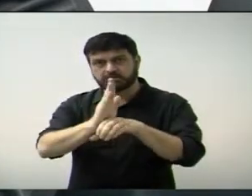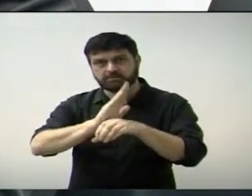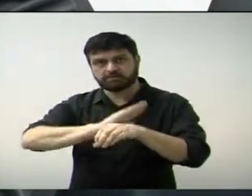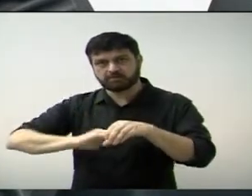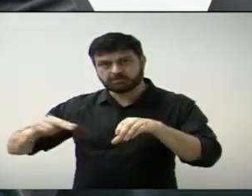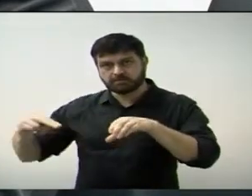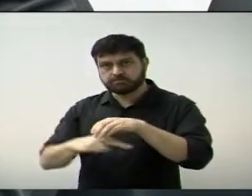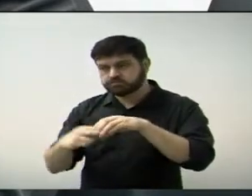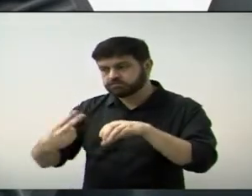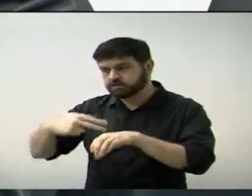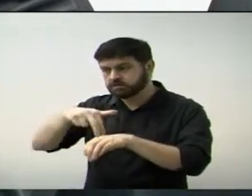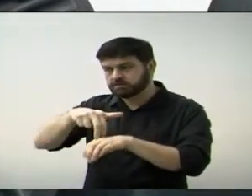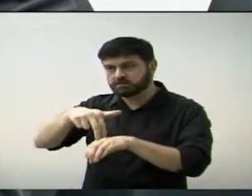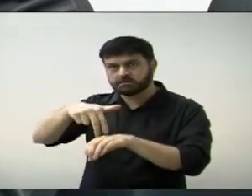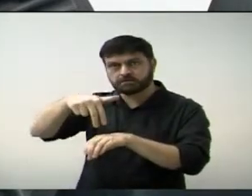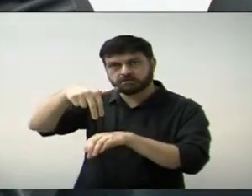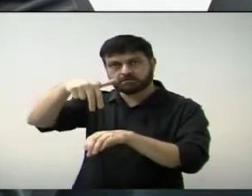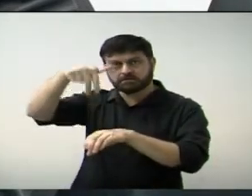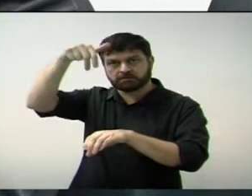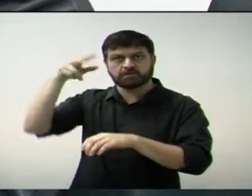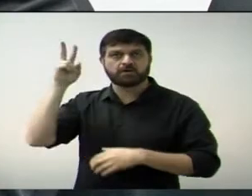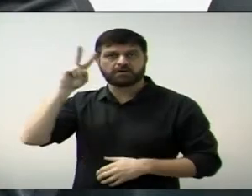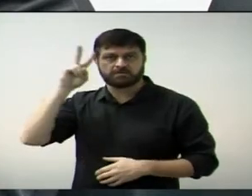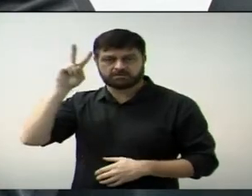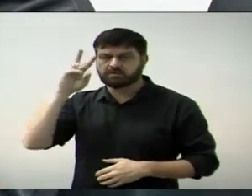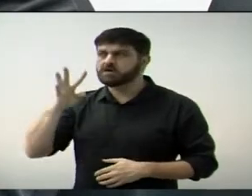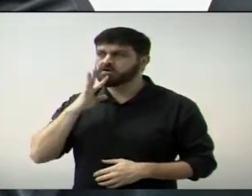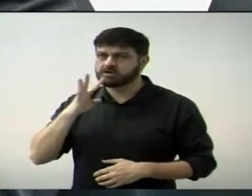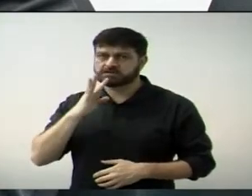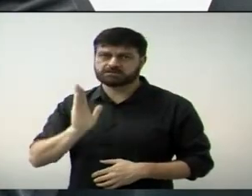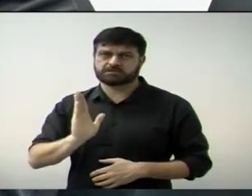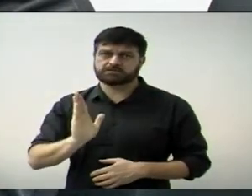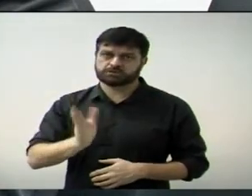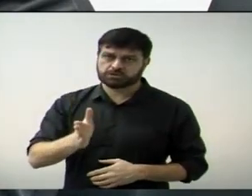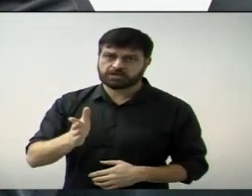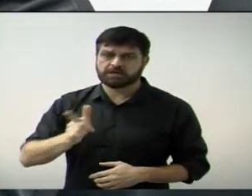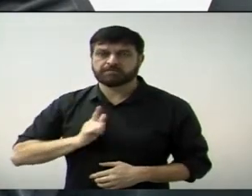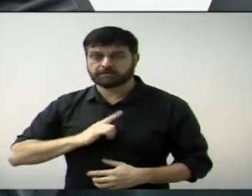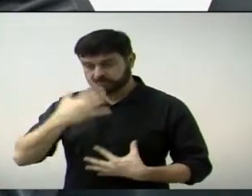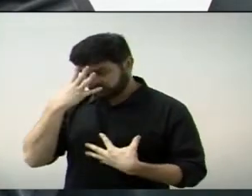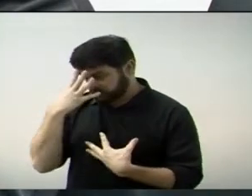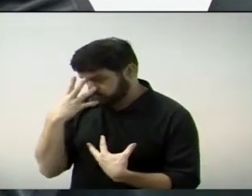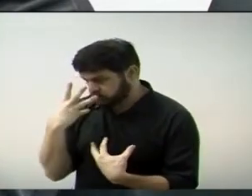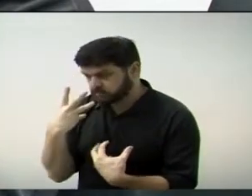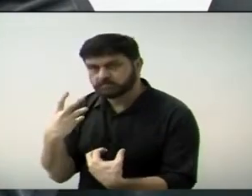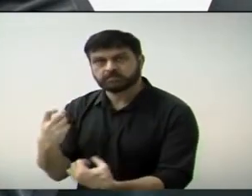morte e ressurreição, uma história já conhecida, mas que pela fé